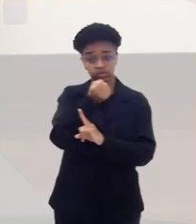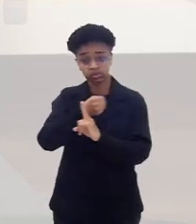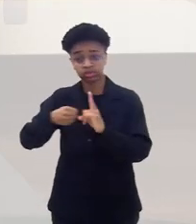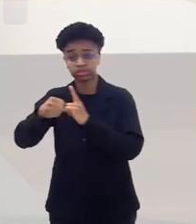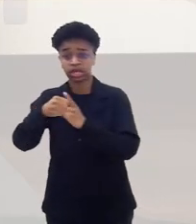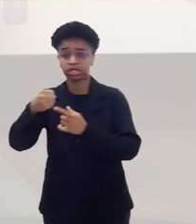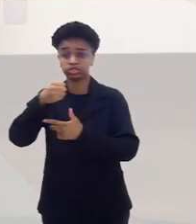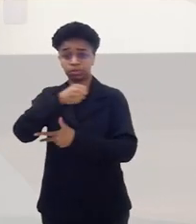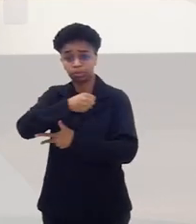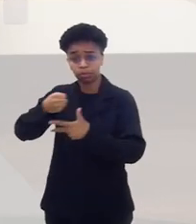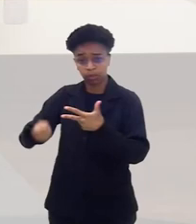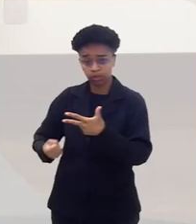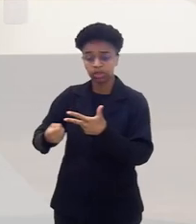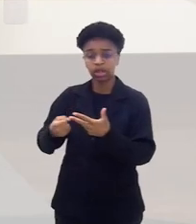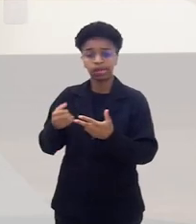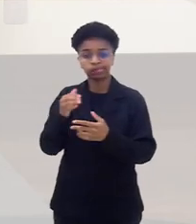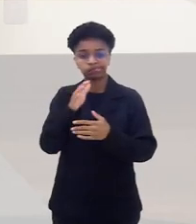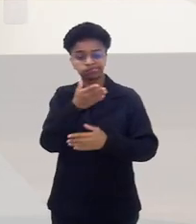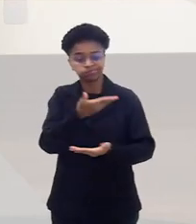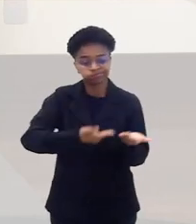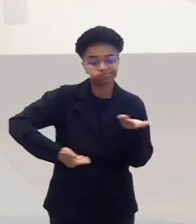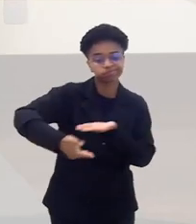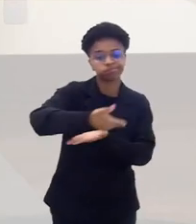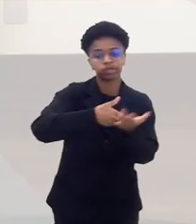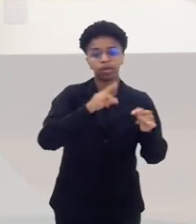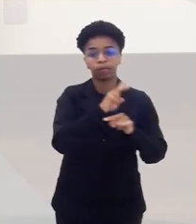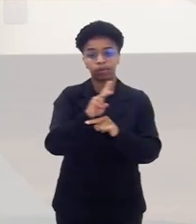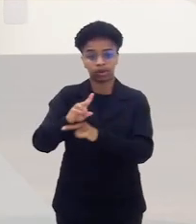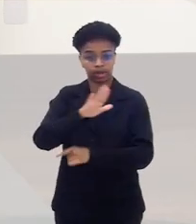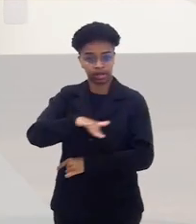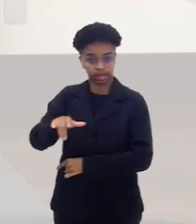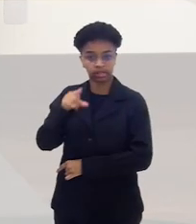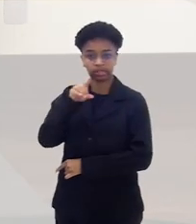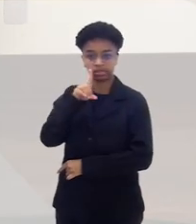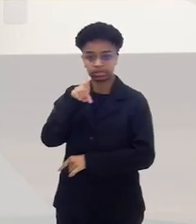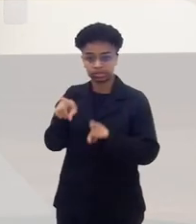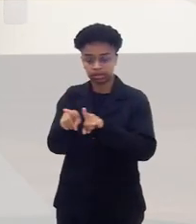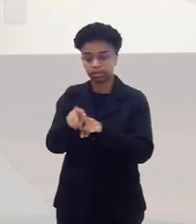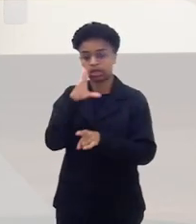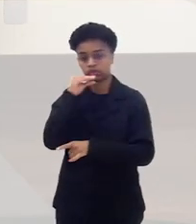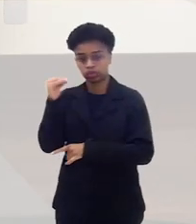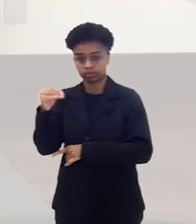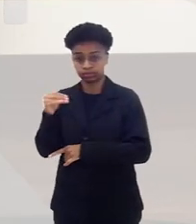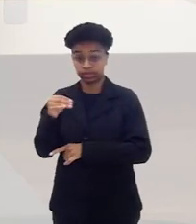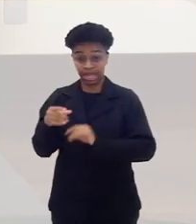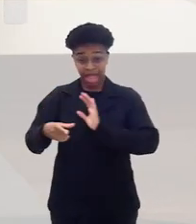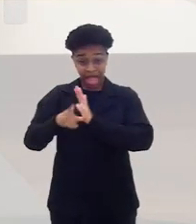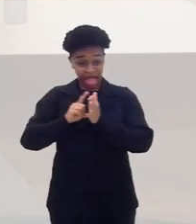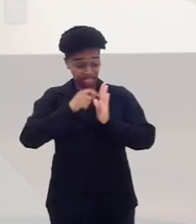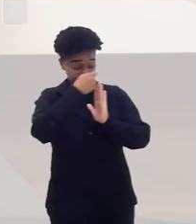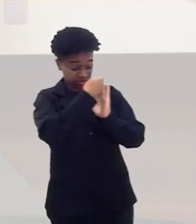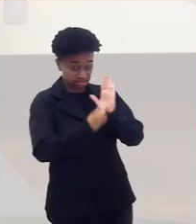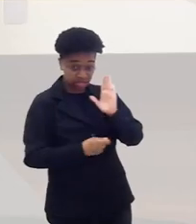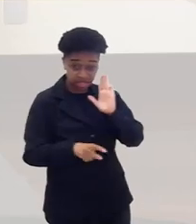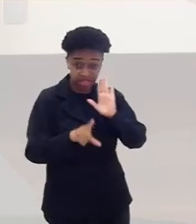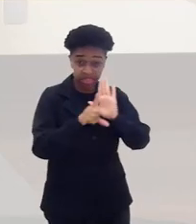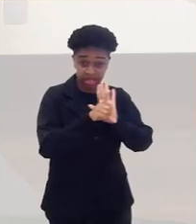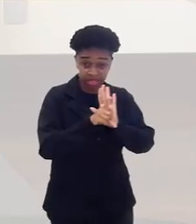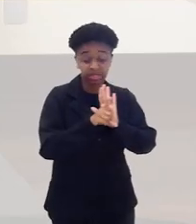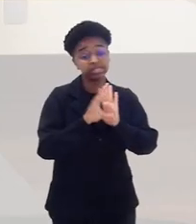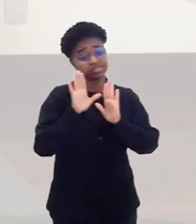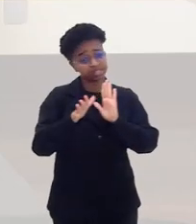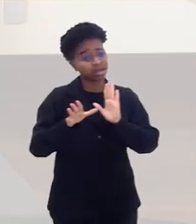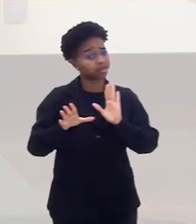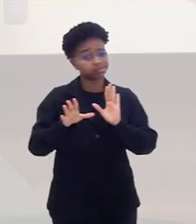público na proteção da criança e do adolescente? Antes disso ser levado ao texto legal, isto faz